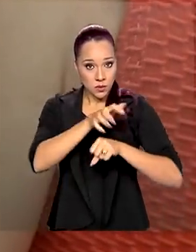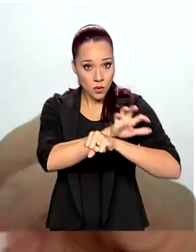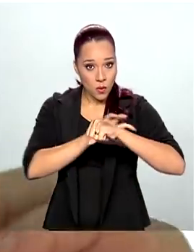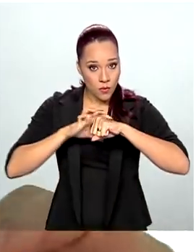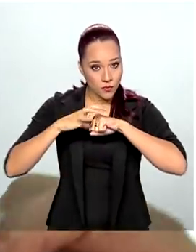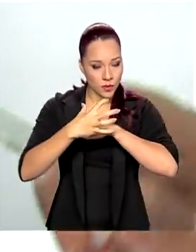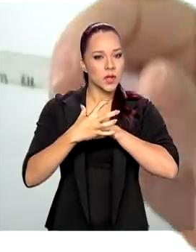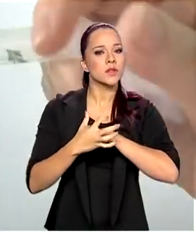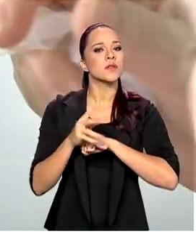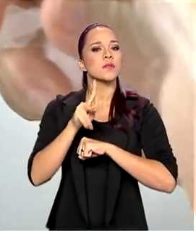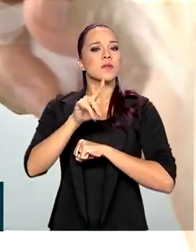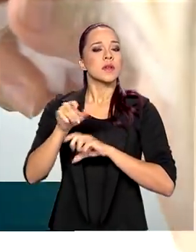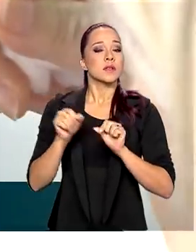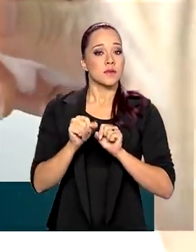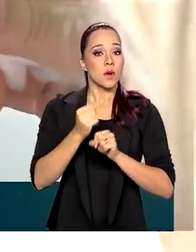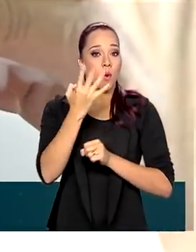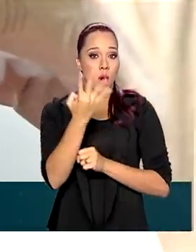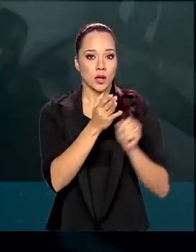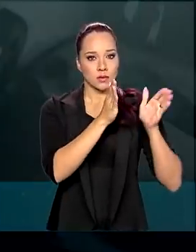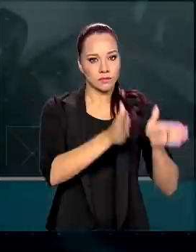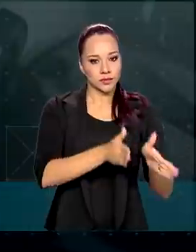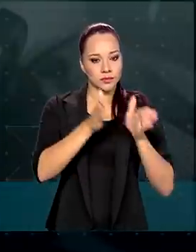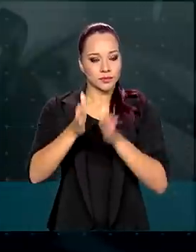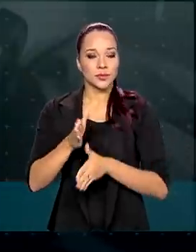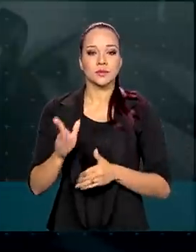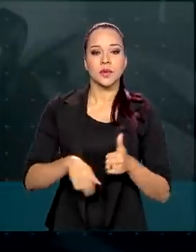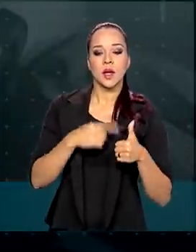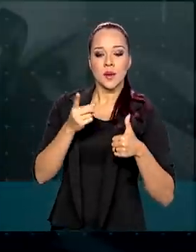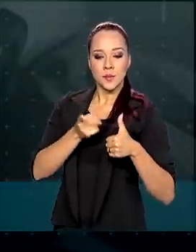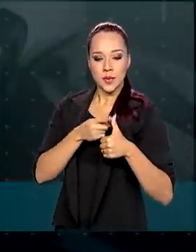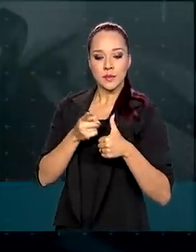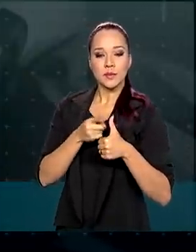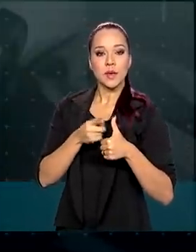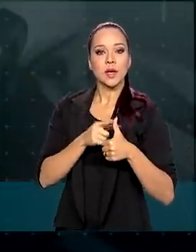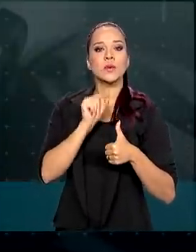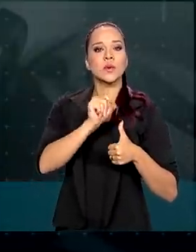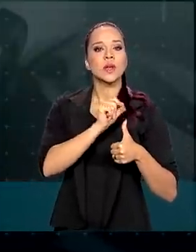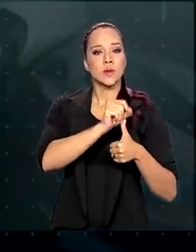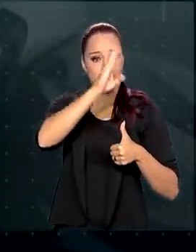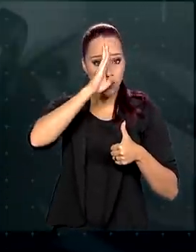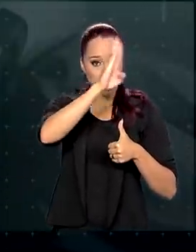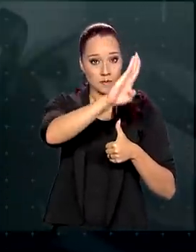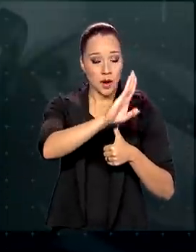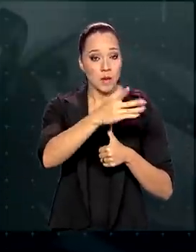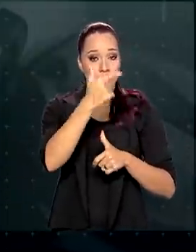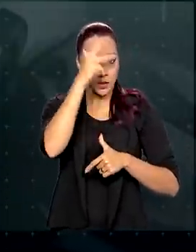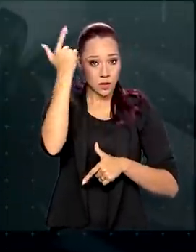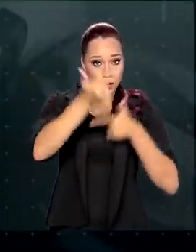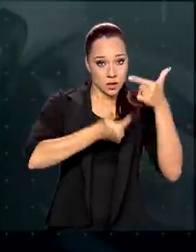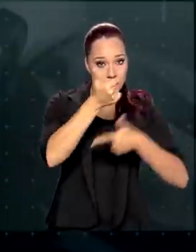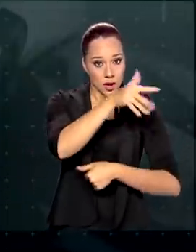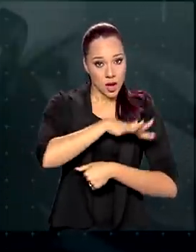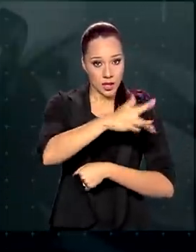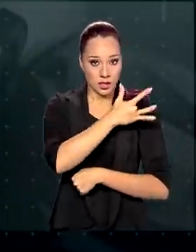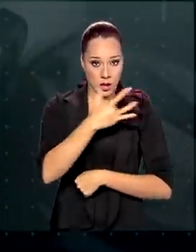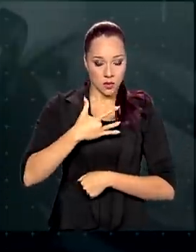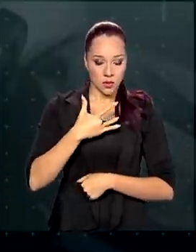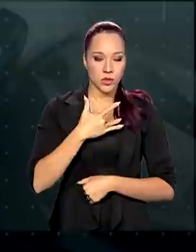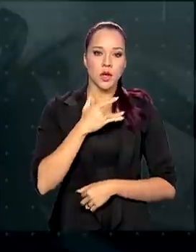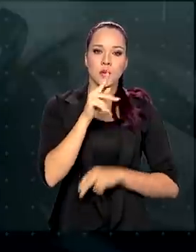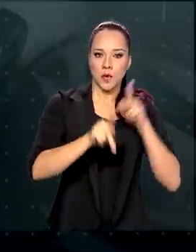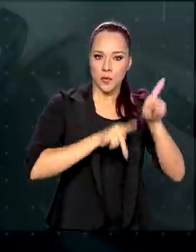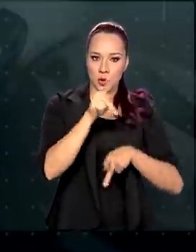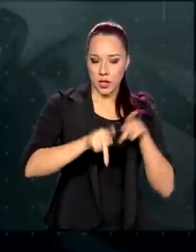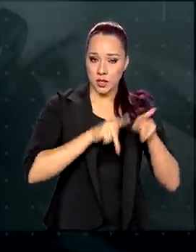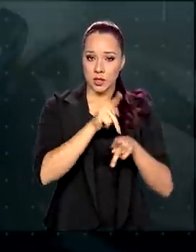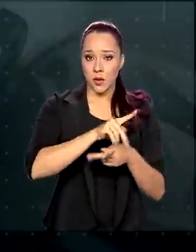-19 vai ser feita em quatro fases. A primeira fase prioriza trabalhadores da saúde, a população idosa a